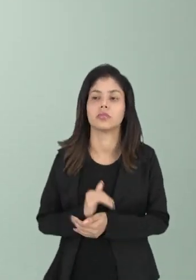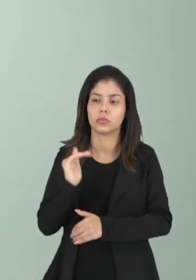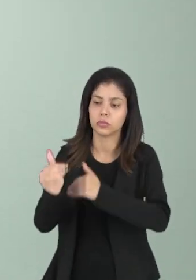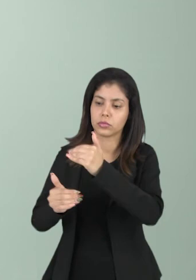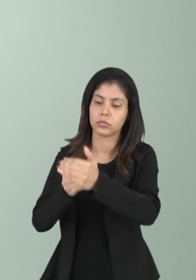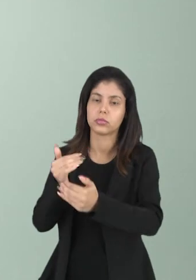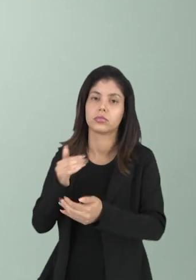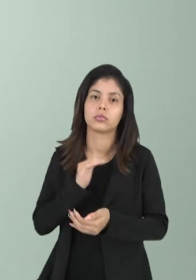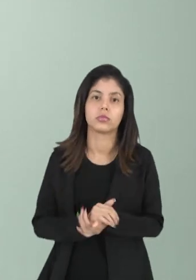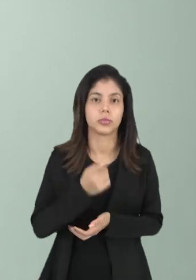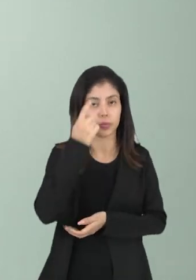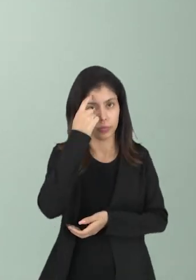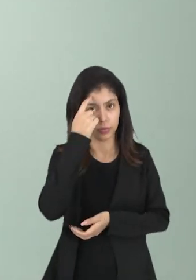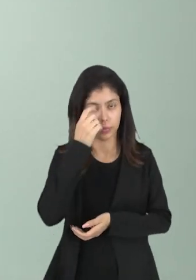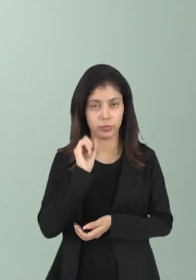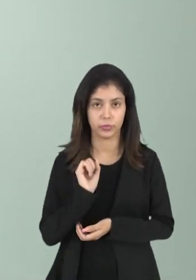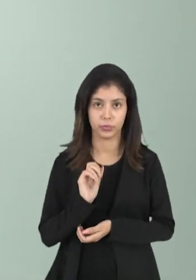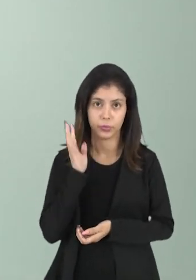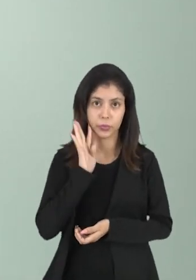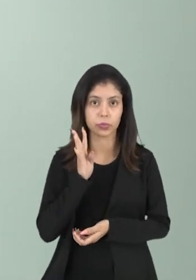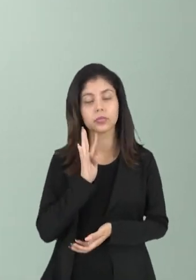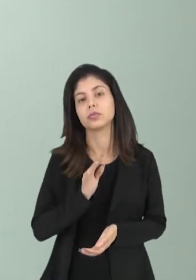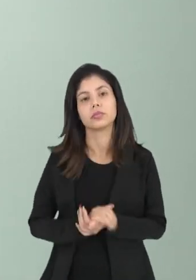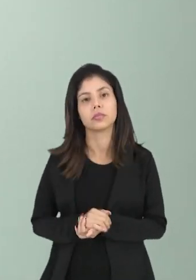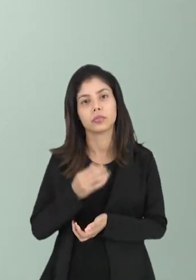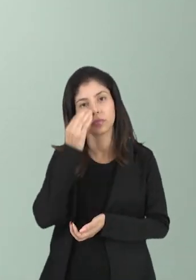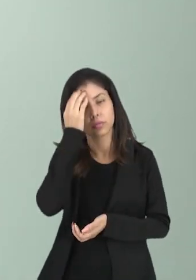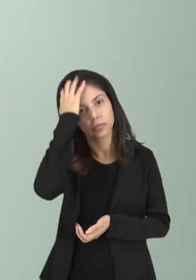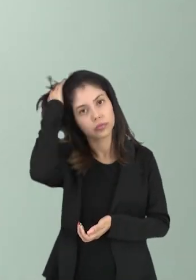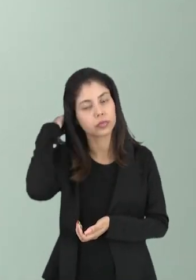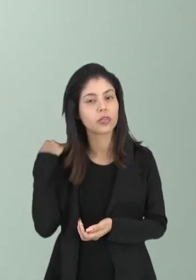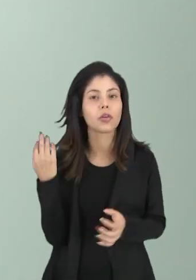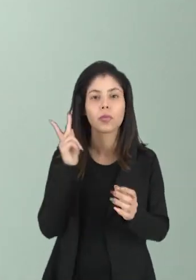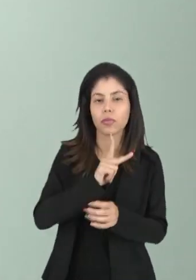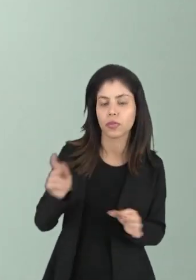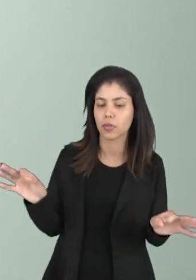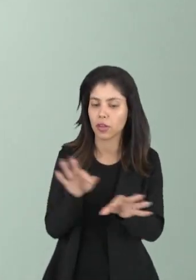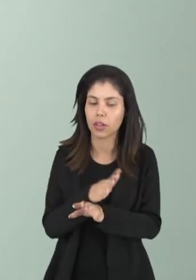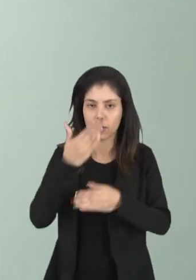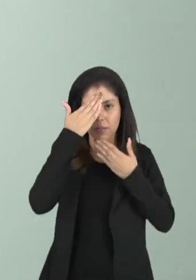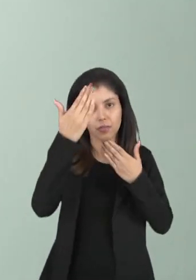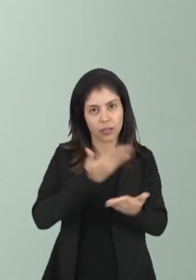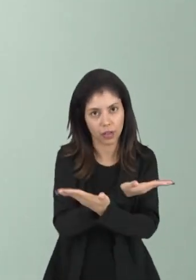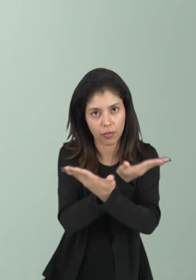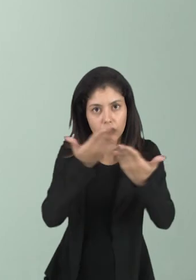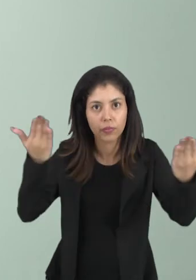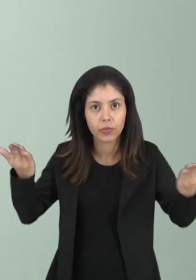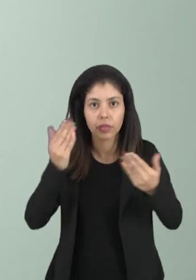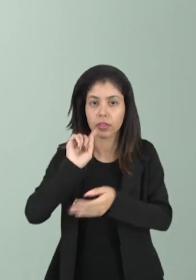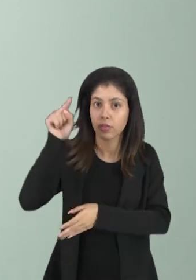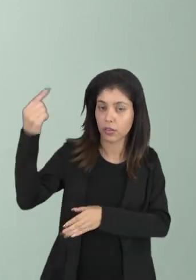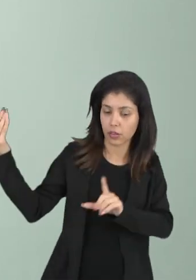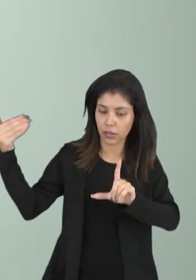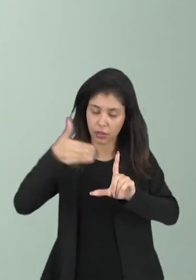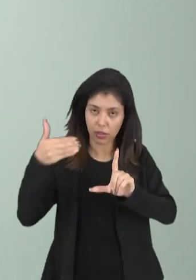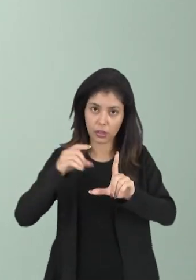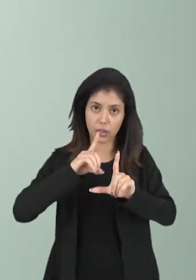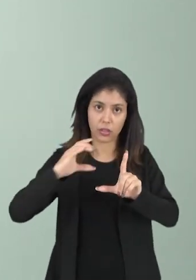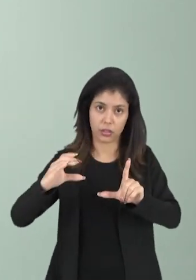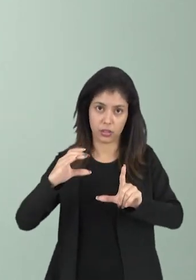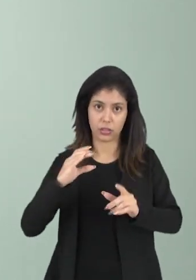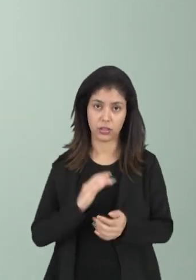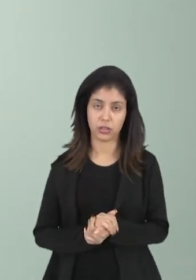desenvolvimento intelectual legal. Tá bom, pessoal? O professor César fica por aqui, agradeço muito a você, vá lá na plataforma